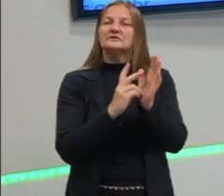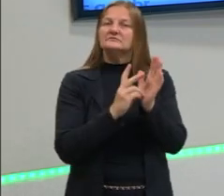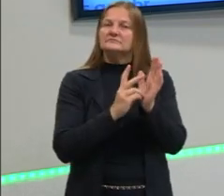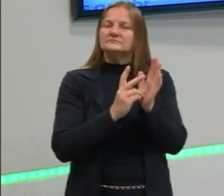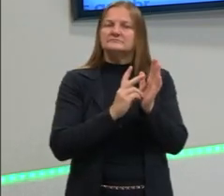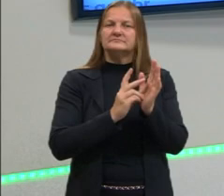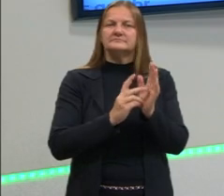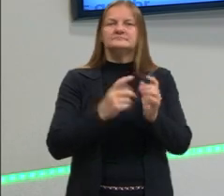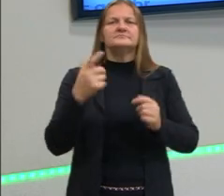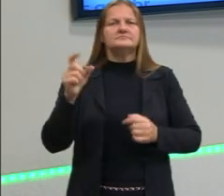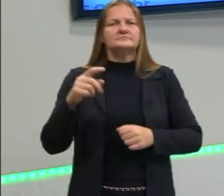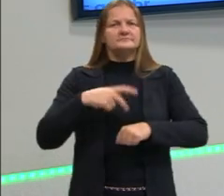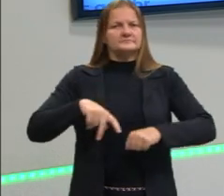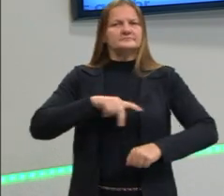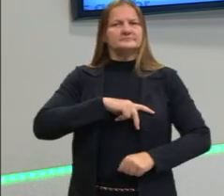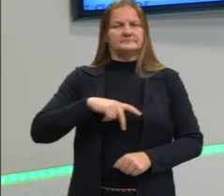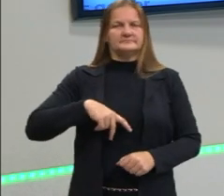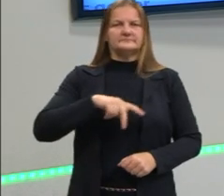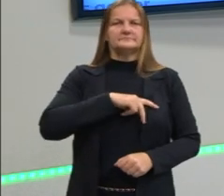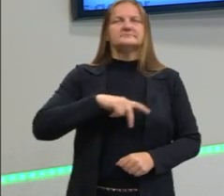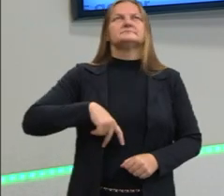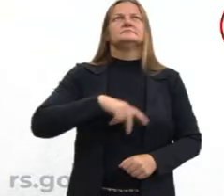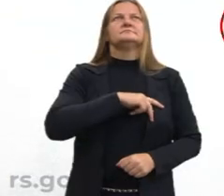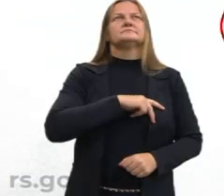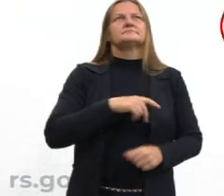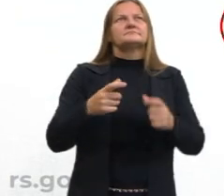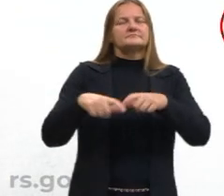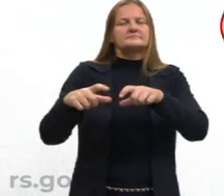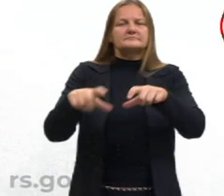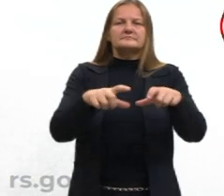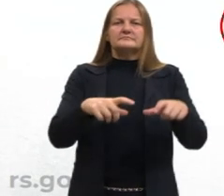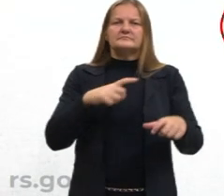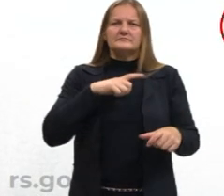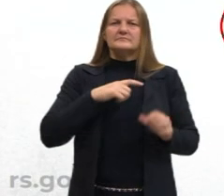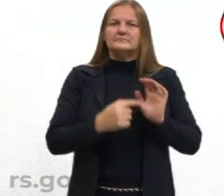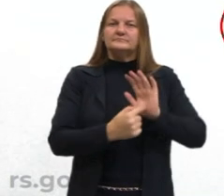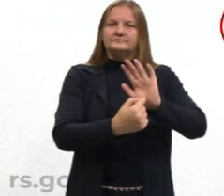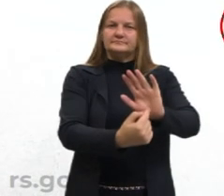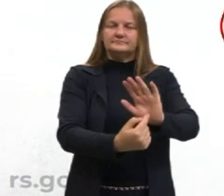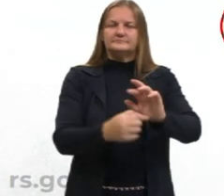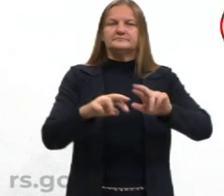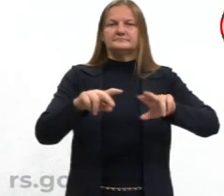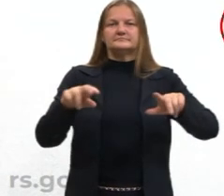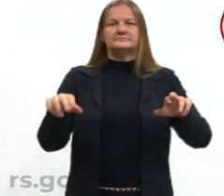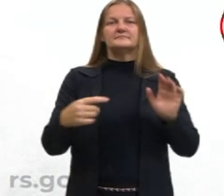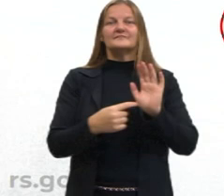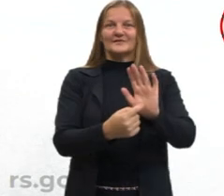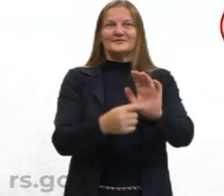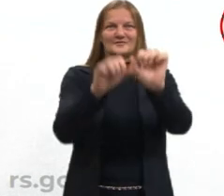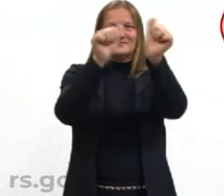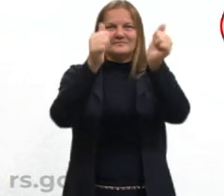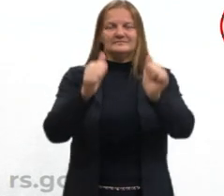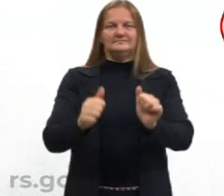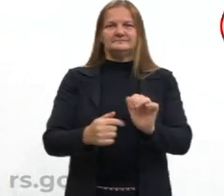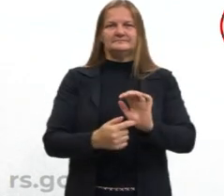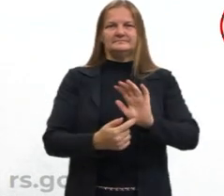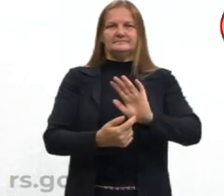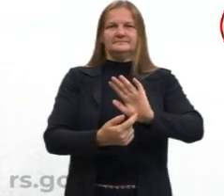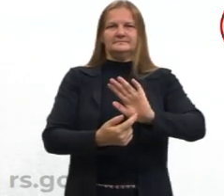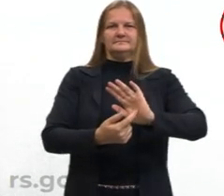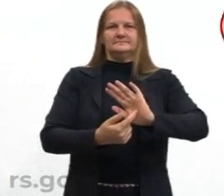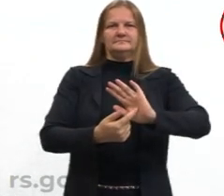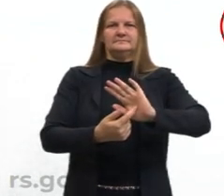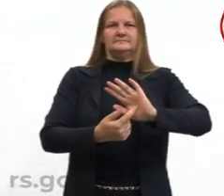povos que viviam nesses lugares. E, para mostrar essa variedade, nós trouxemos aqui algumas palavras.